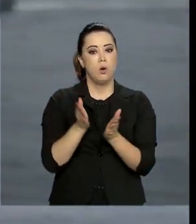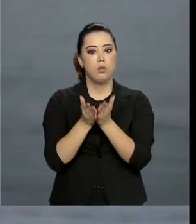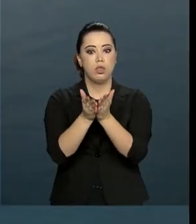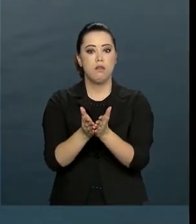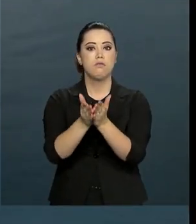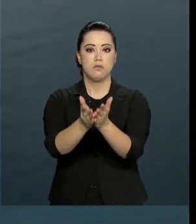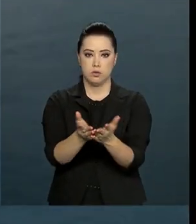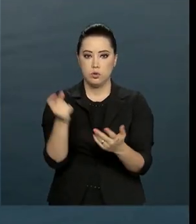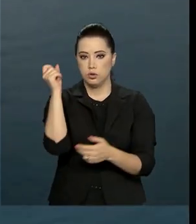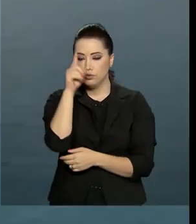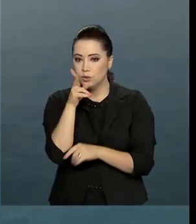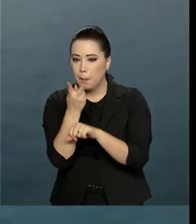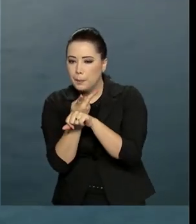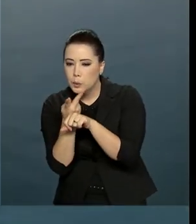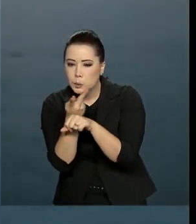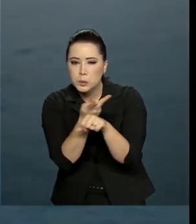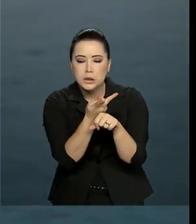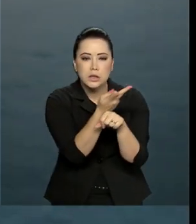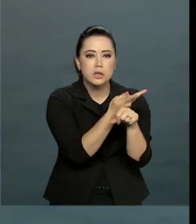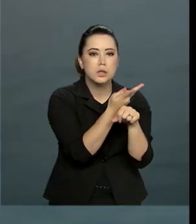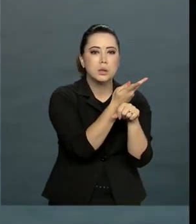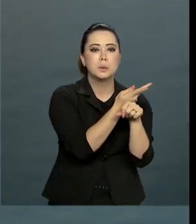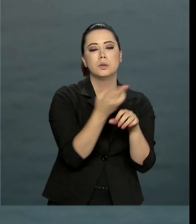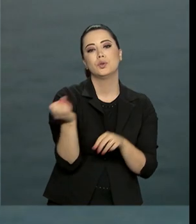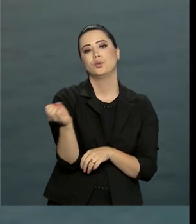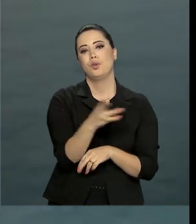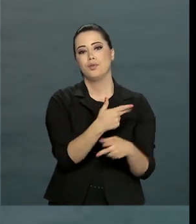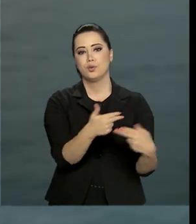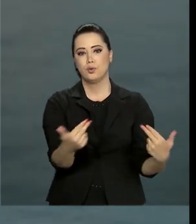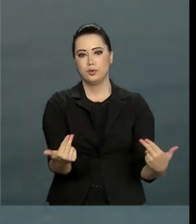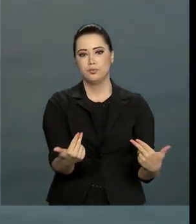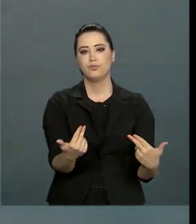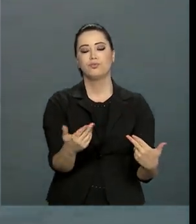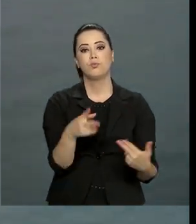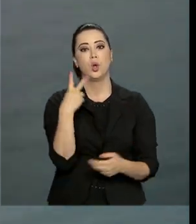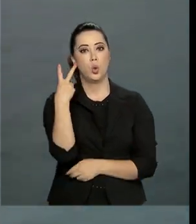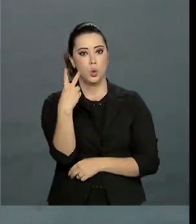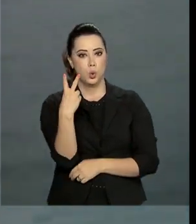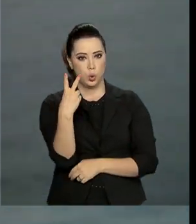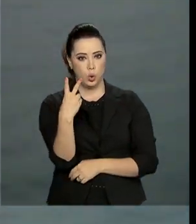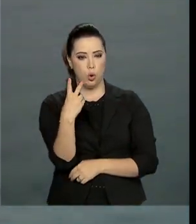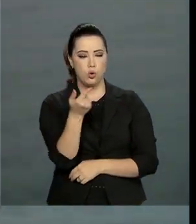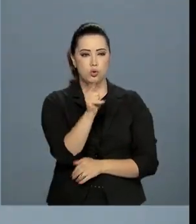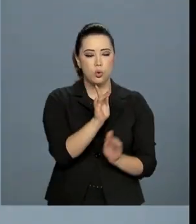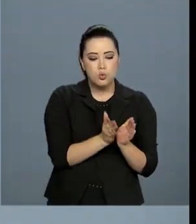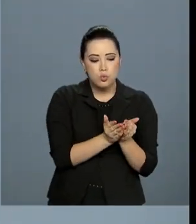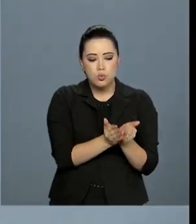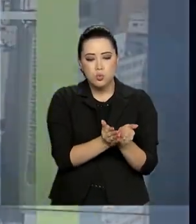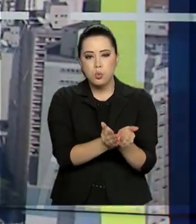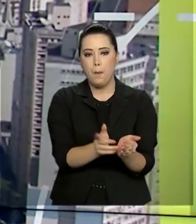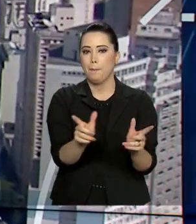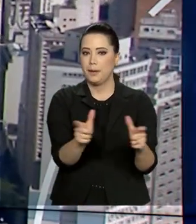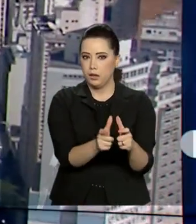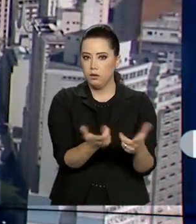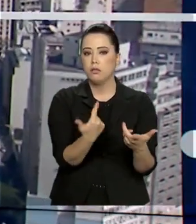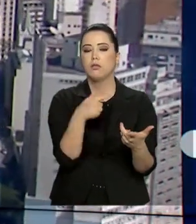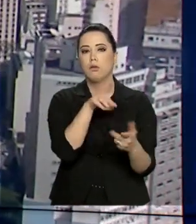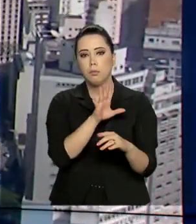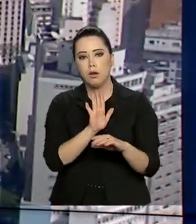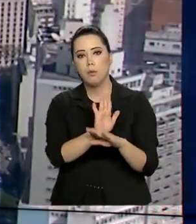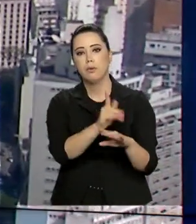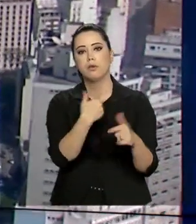permanece na área da busca de novos destroços. Duas lanchas auxiliam no trabalho. 38